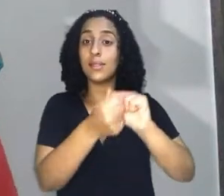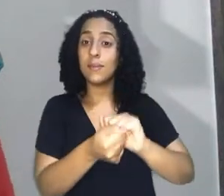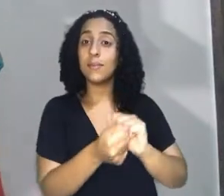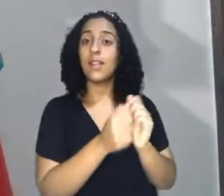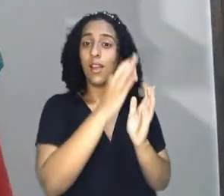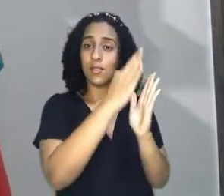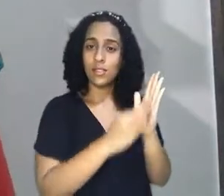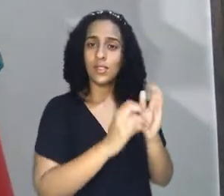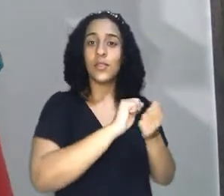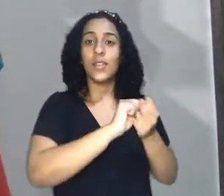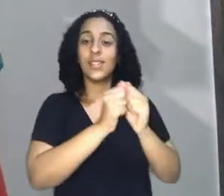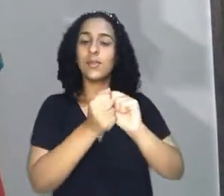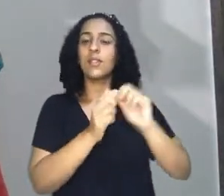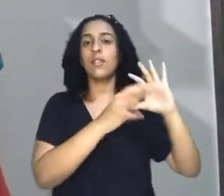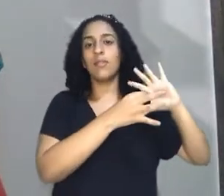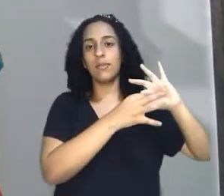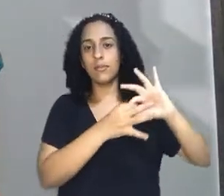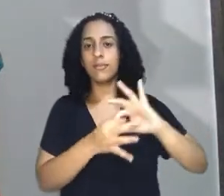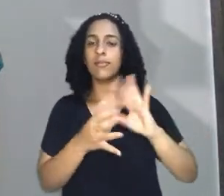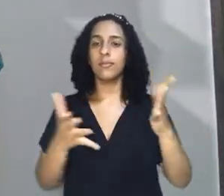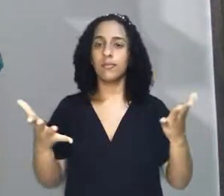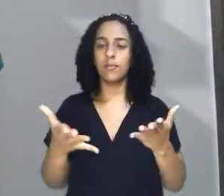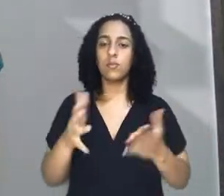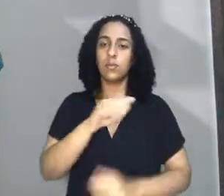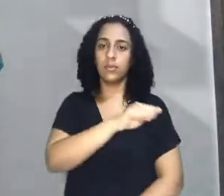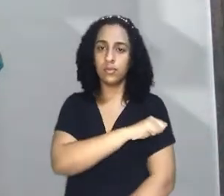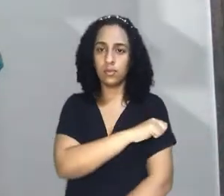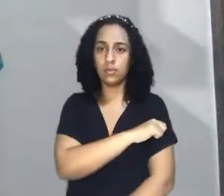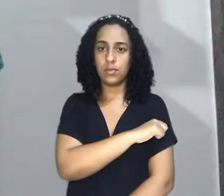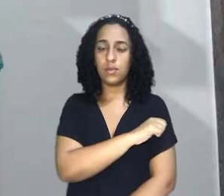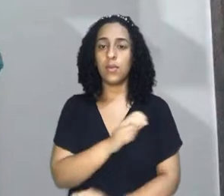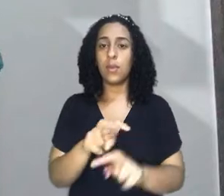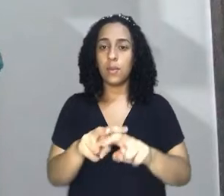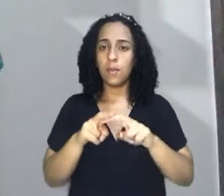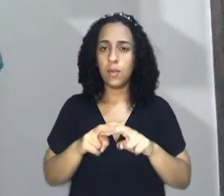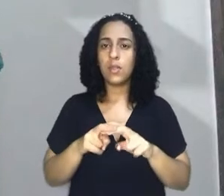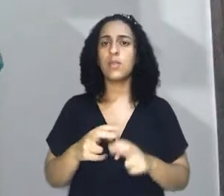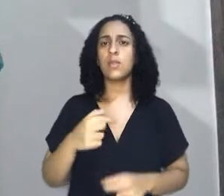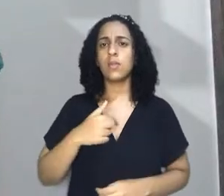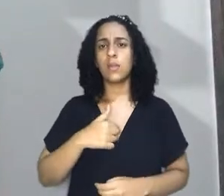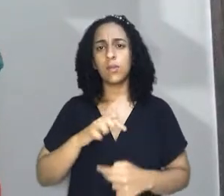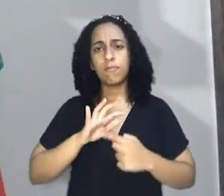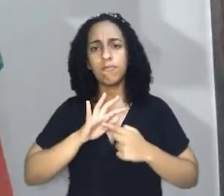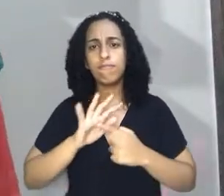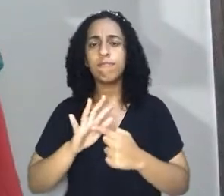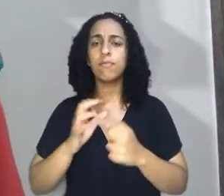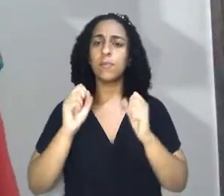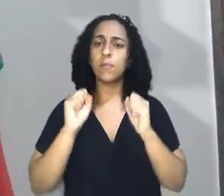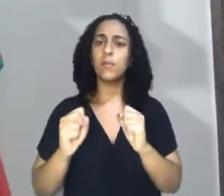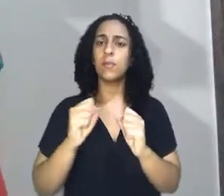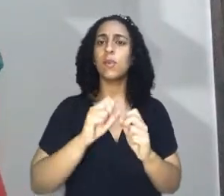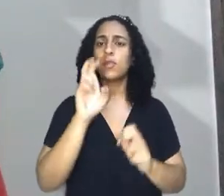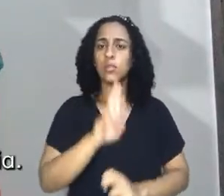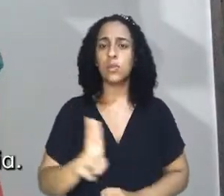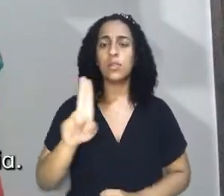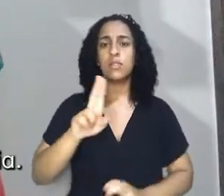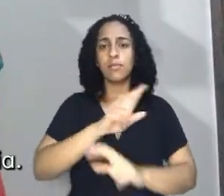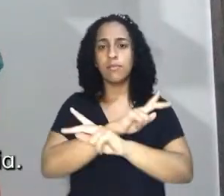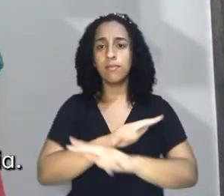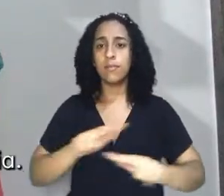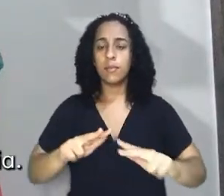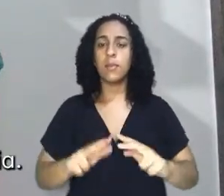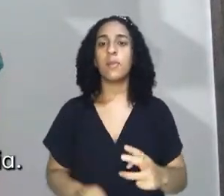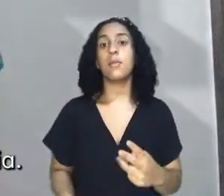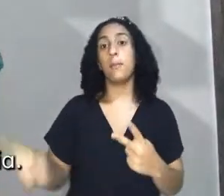contexto específico dos nossos alunos. Nesse caso, o texto aqui discutido pode ser utilizado de diversas maneiras. 1.